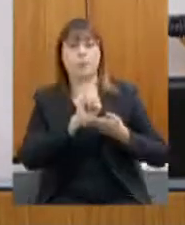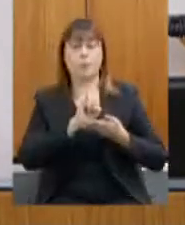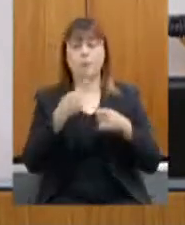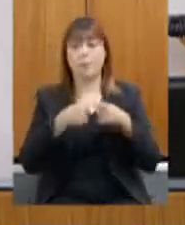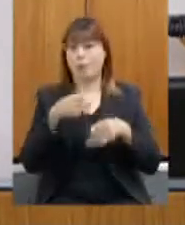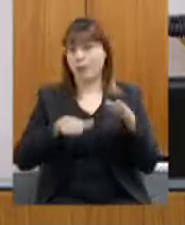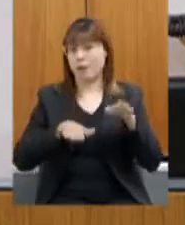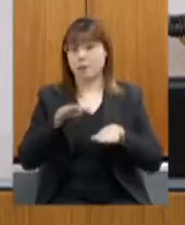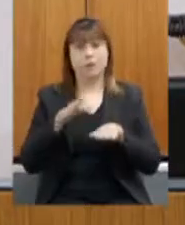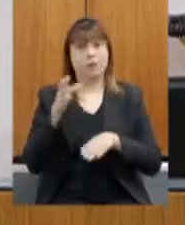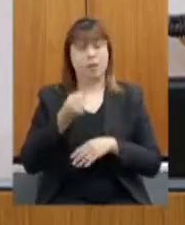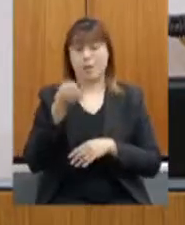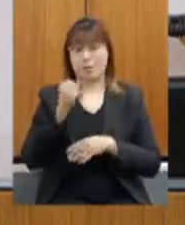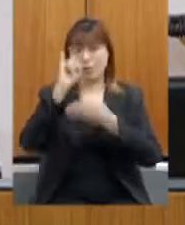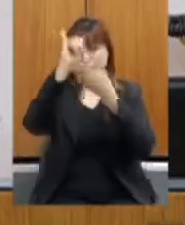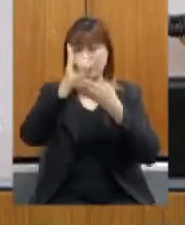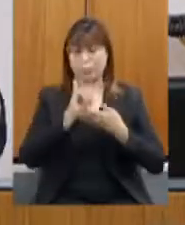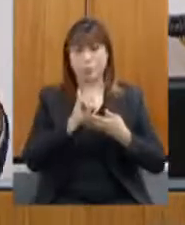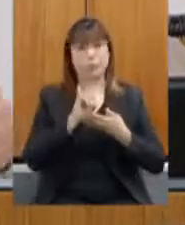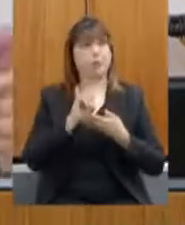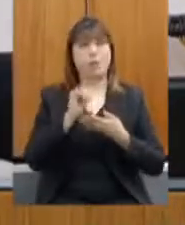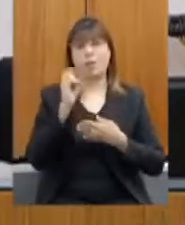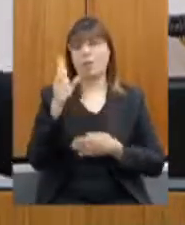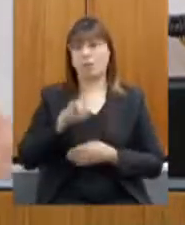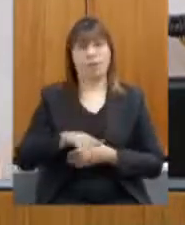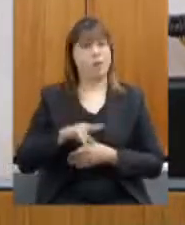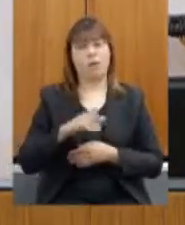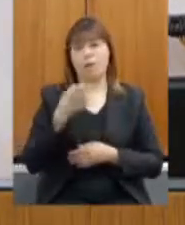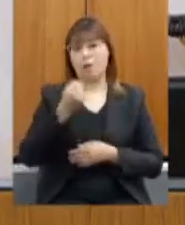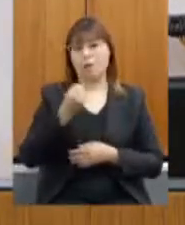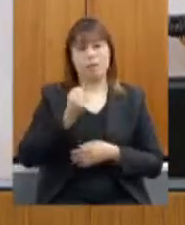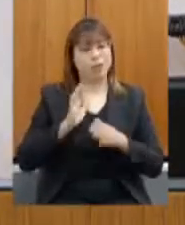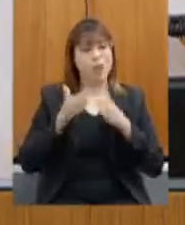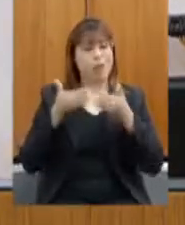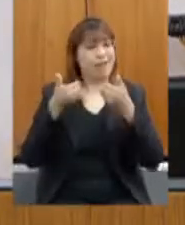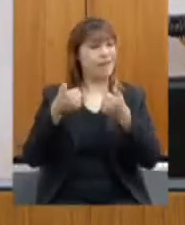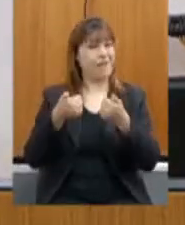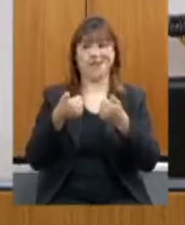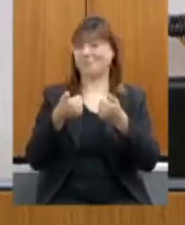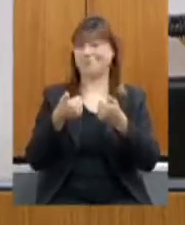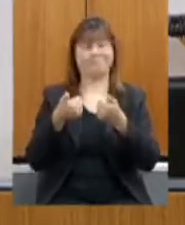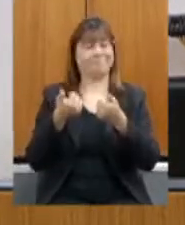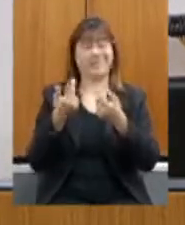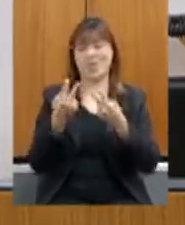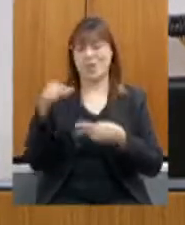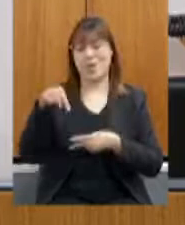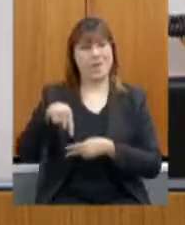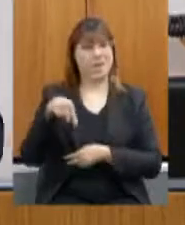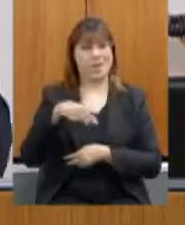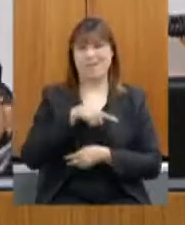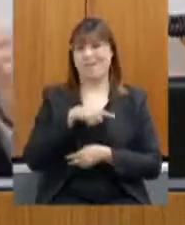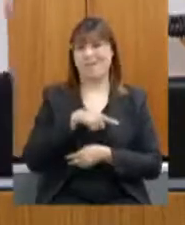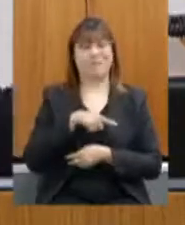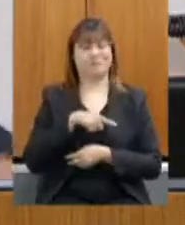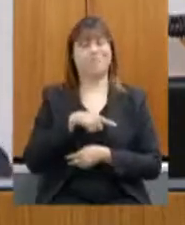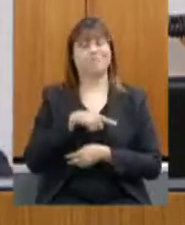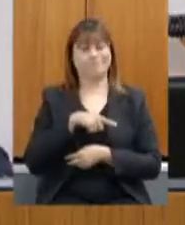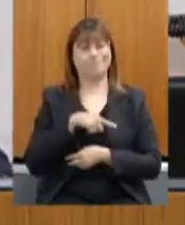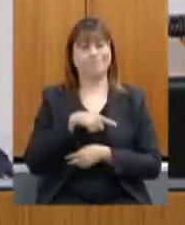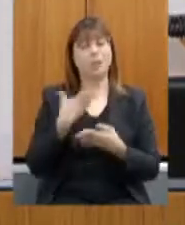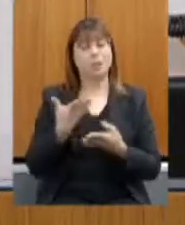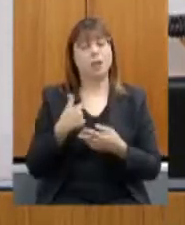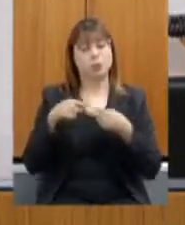esse leite importado é um leite que possui a qualidade do leite produzido no nosso território. Então, são essas duas